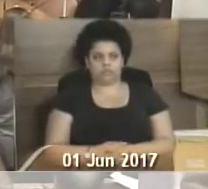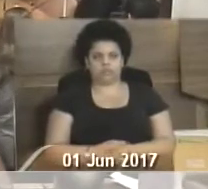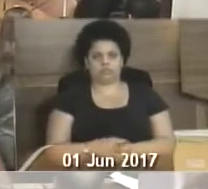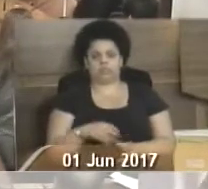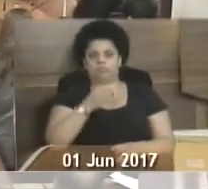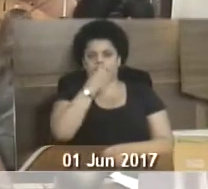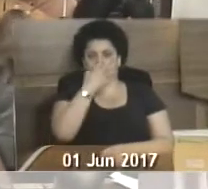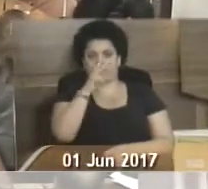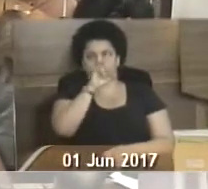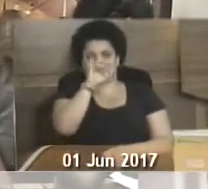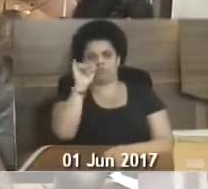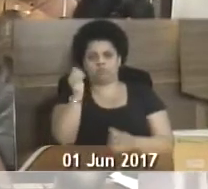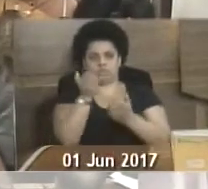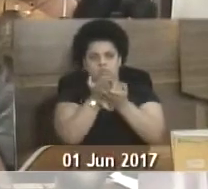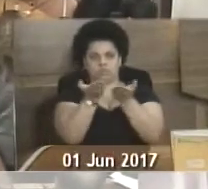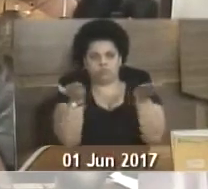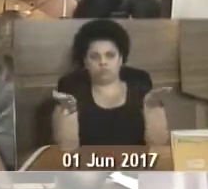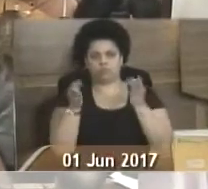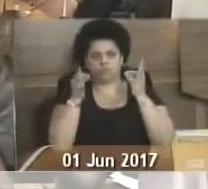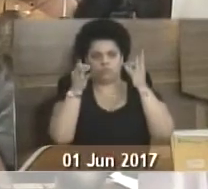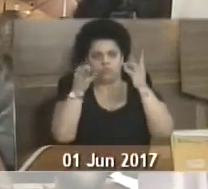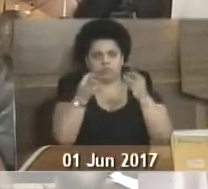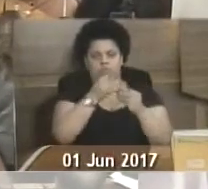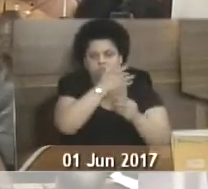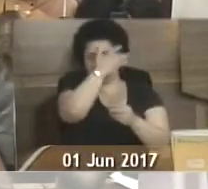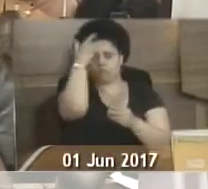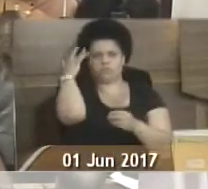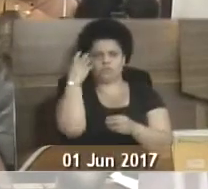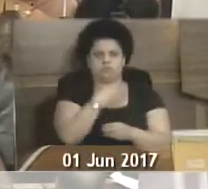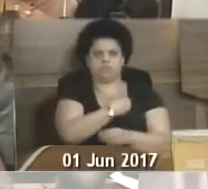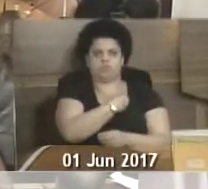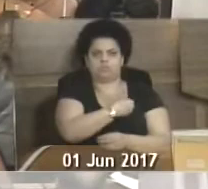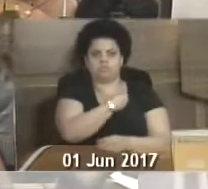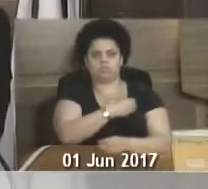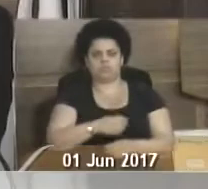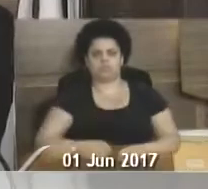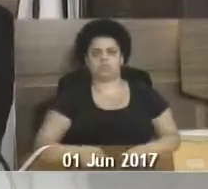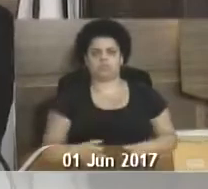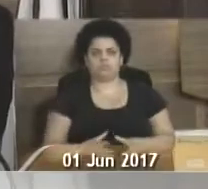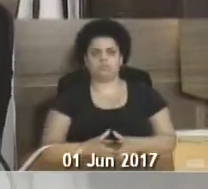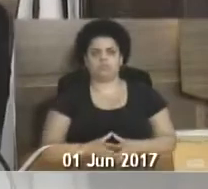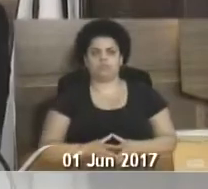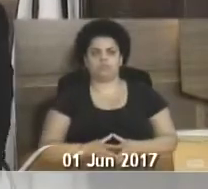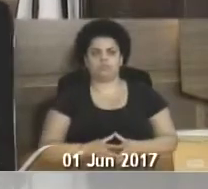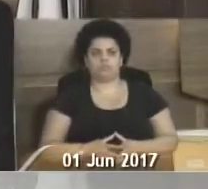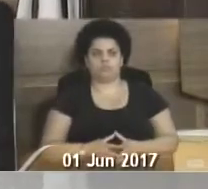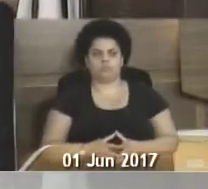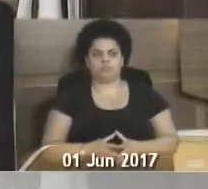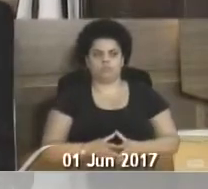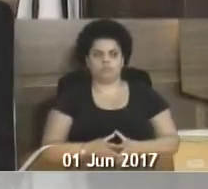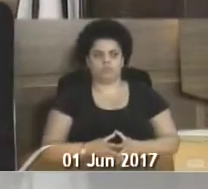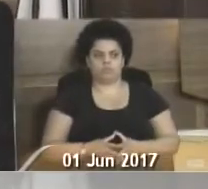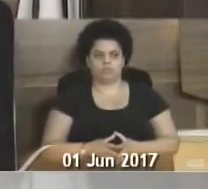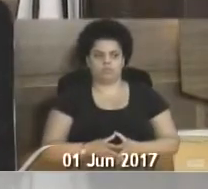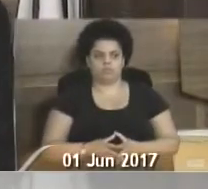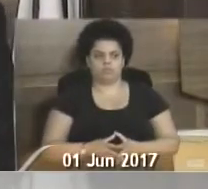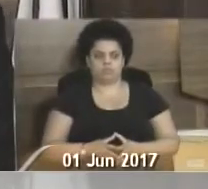Bom dia a todos, plenário presente, novos vereadores, que sejam suas casas, imprensa, vamos lá na palavra de Deus.